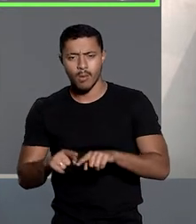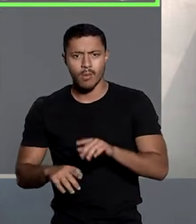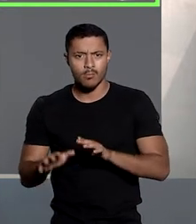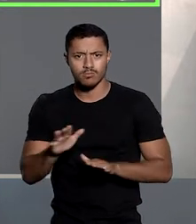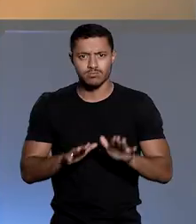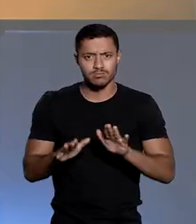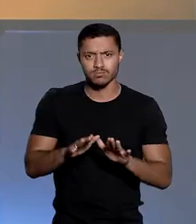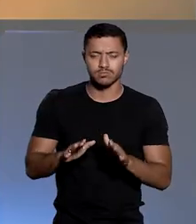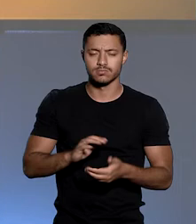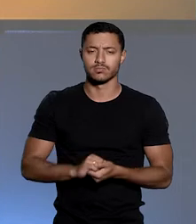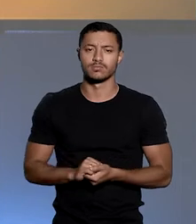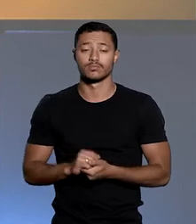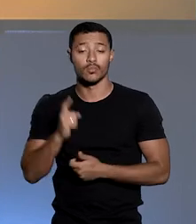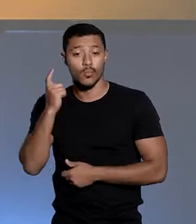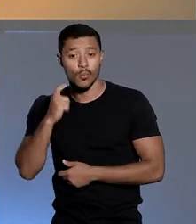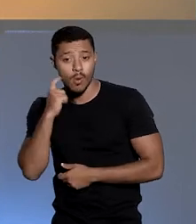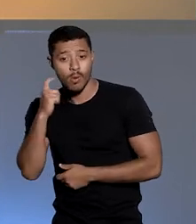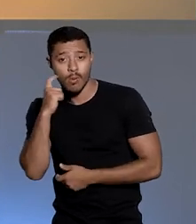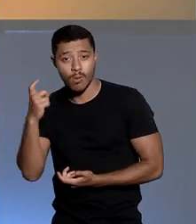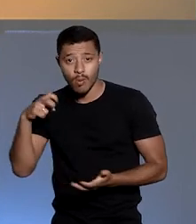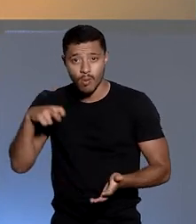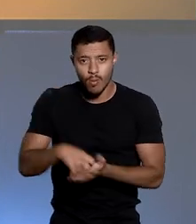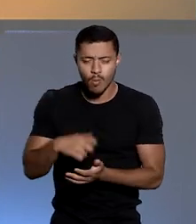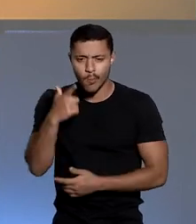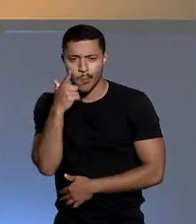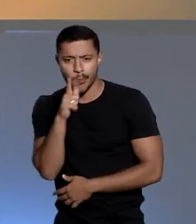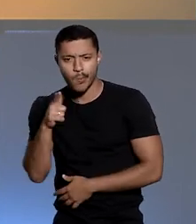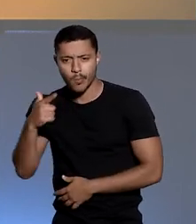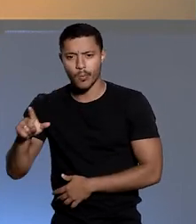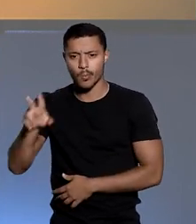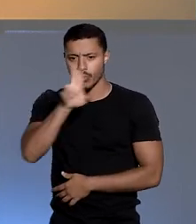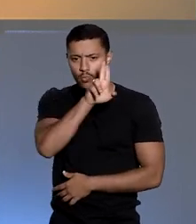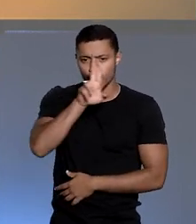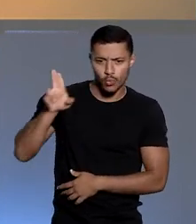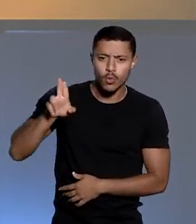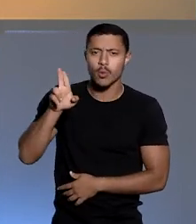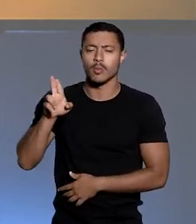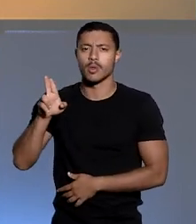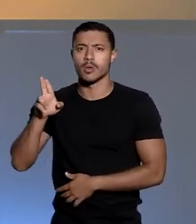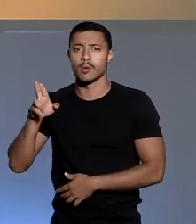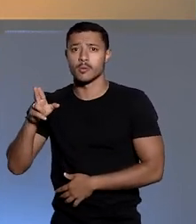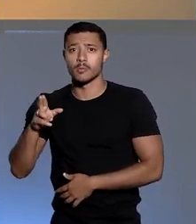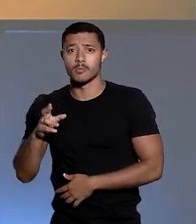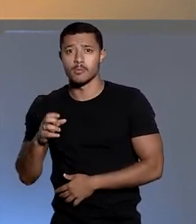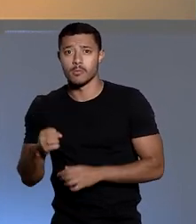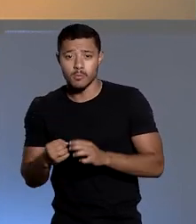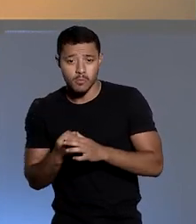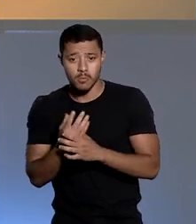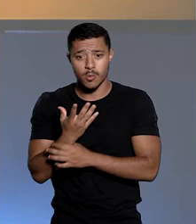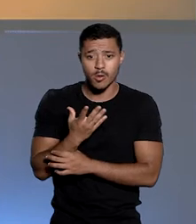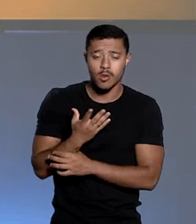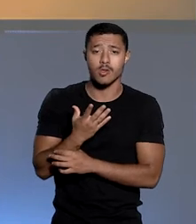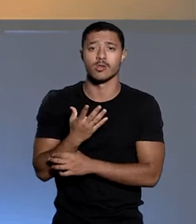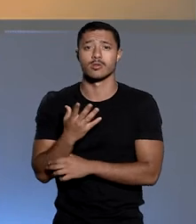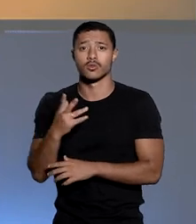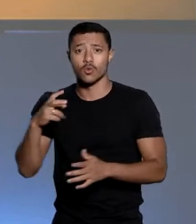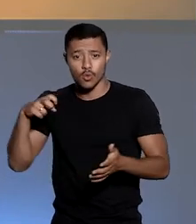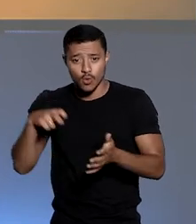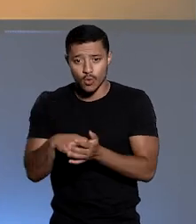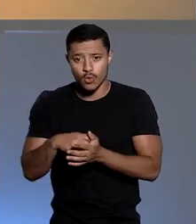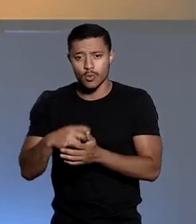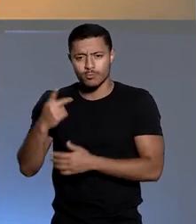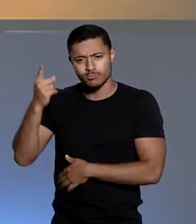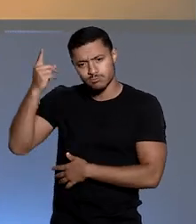firmado. Um advogado criminalista conseguiu mudança de nome por existência de homônimo acusado de crime.